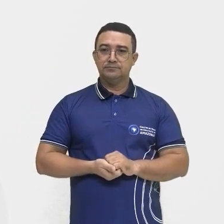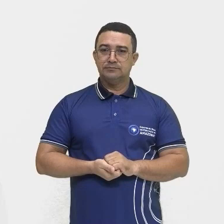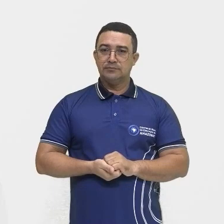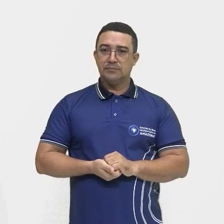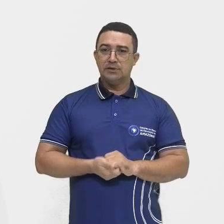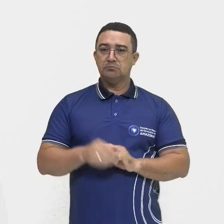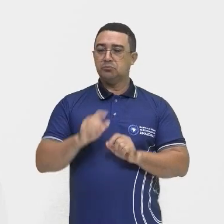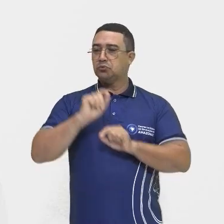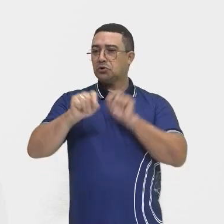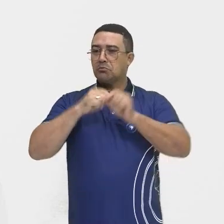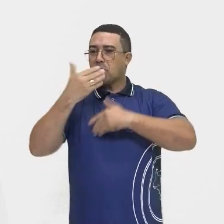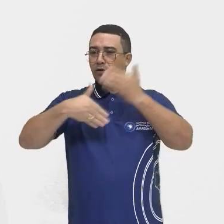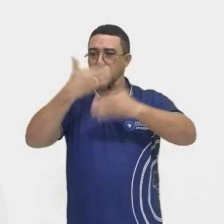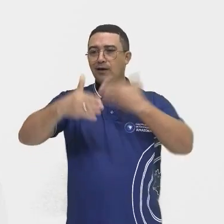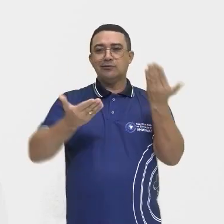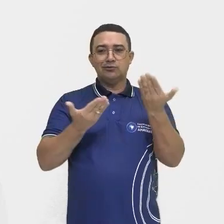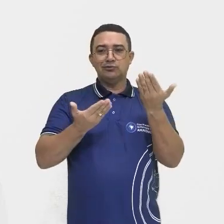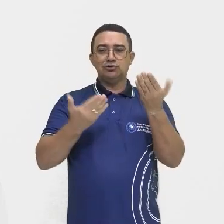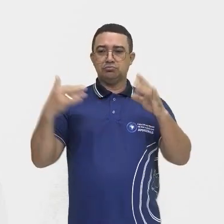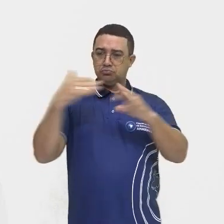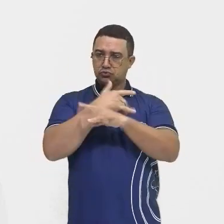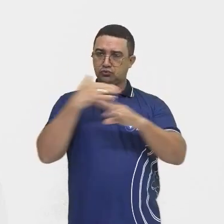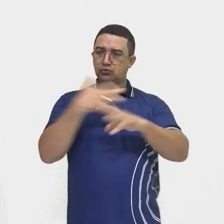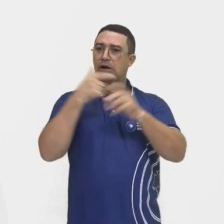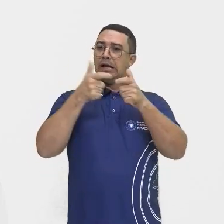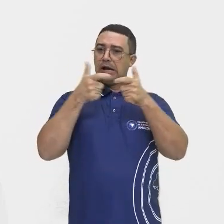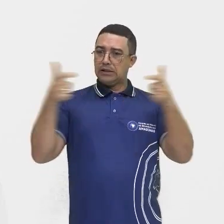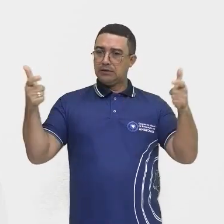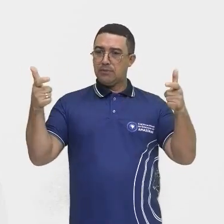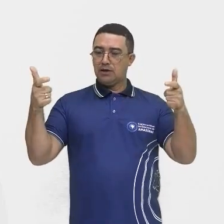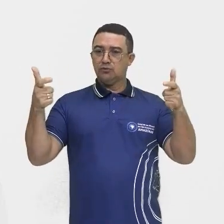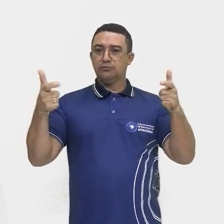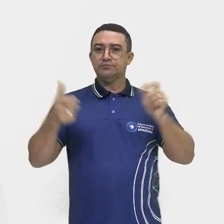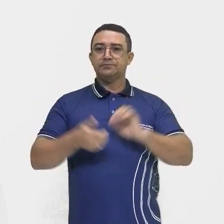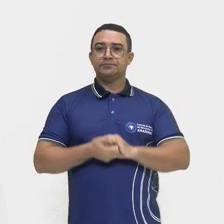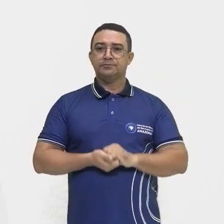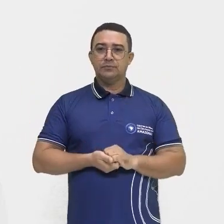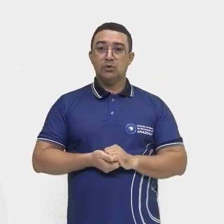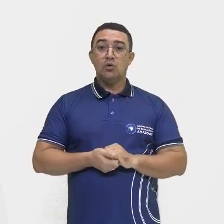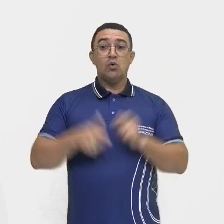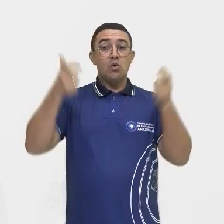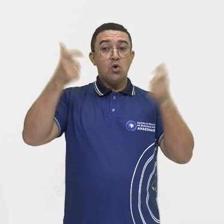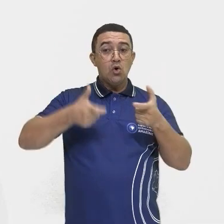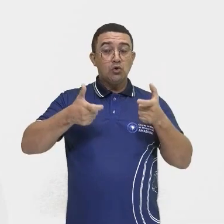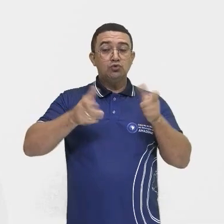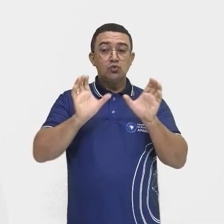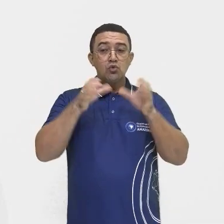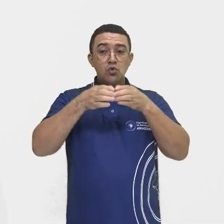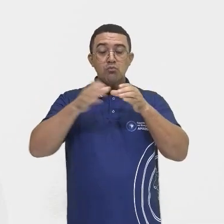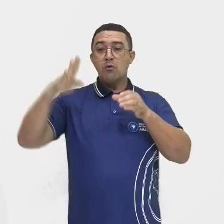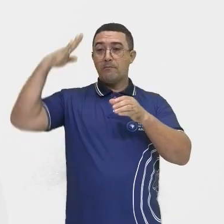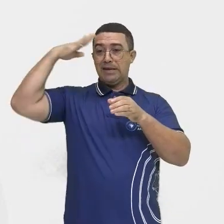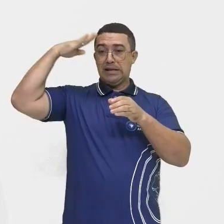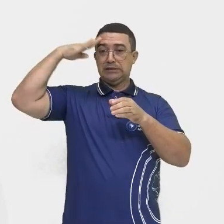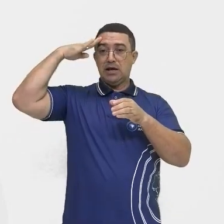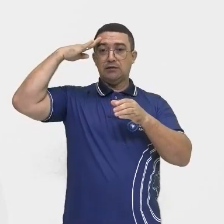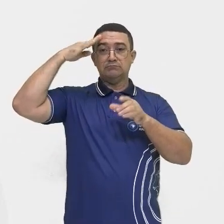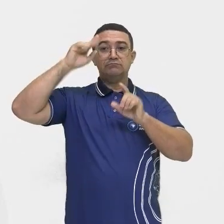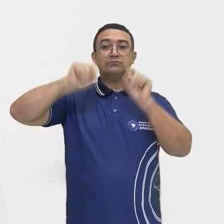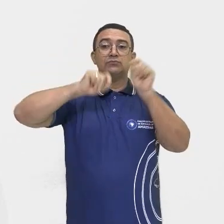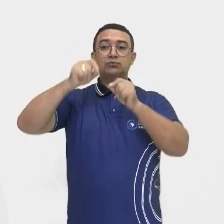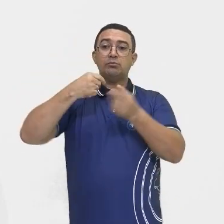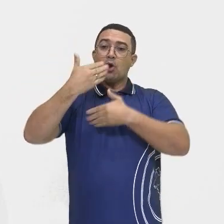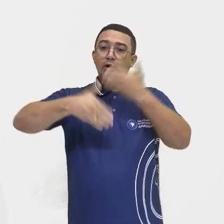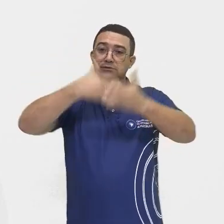urbanização da nossa região, onde o regime militar vai iniciar o processo de integração da